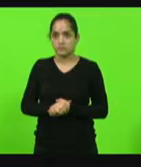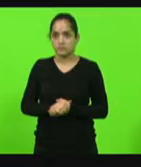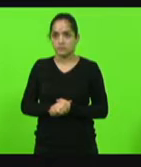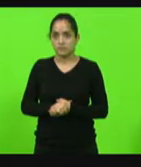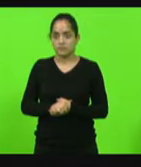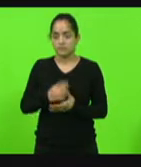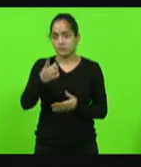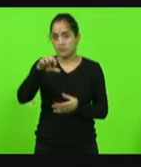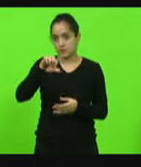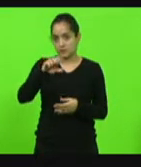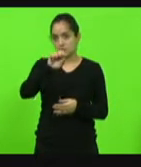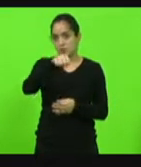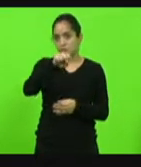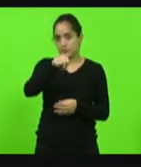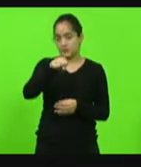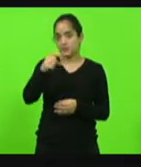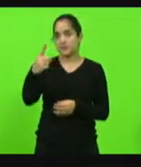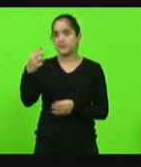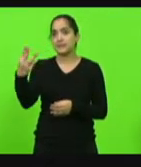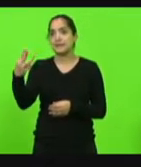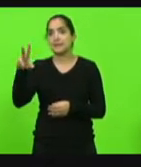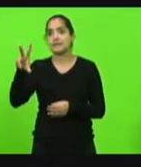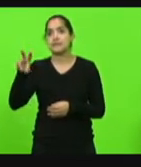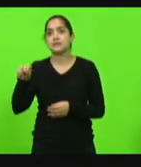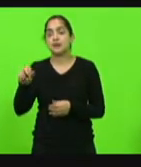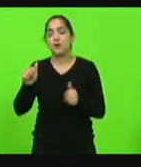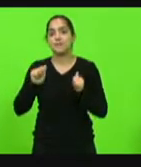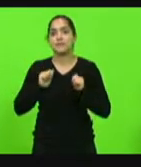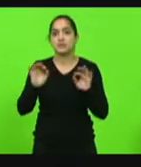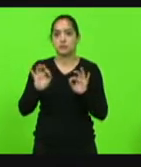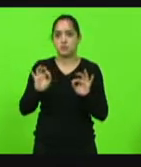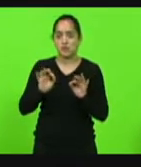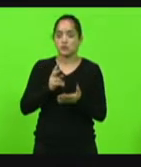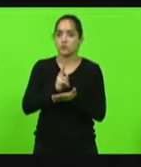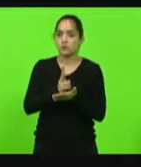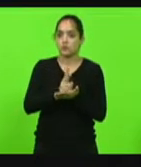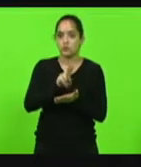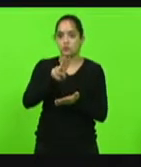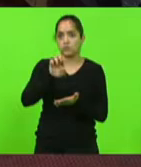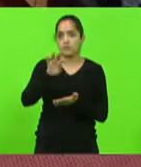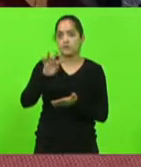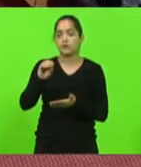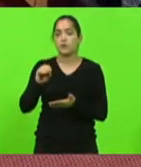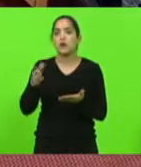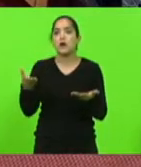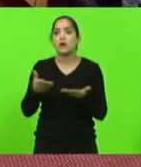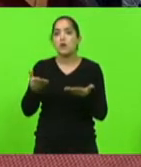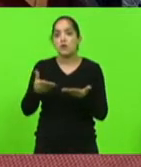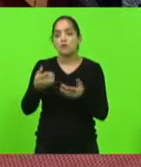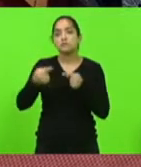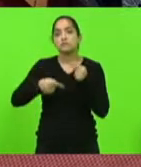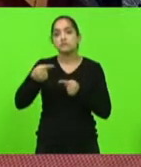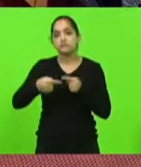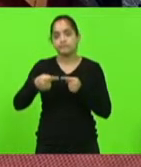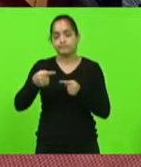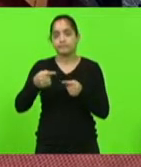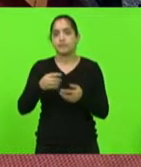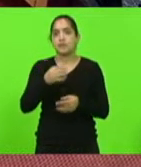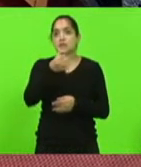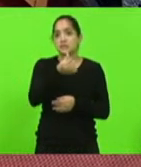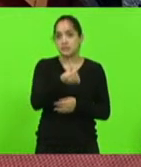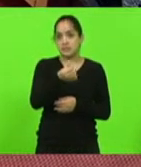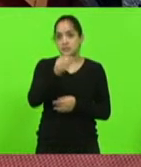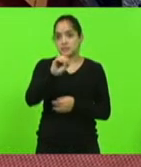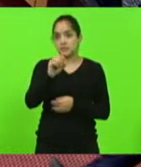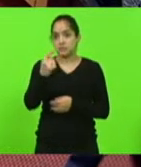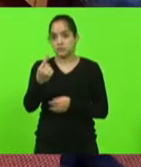19 votos sim, 13 votos não, nenhuma abstenção, está mantido o veto. Discussão e votação em turno único da mensagem de veto 601